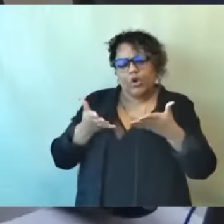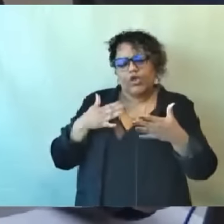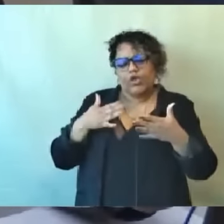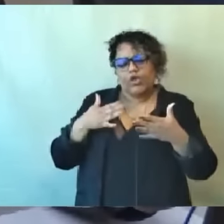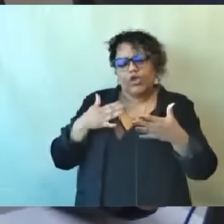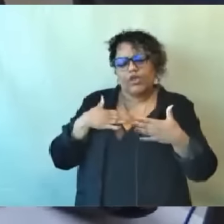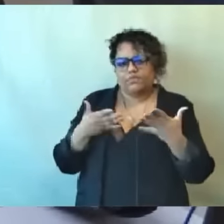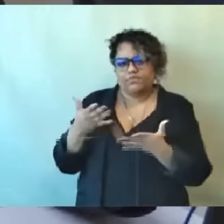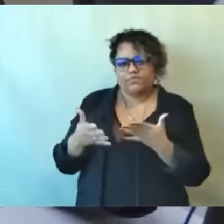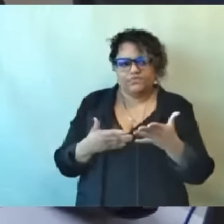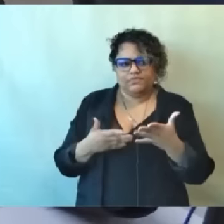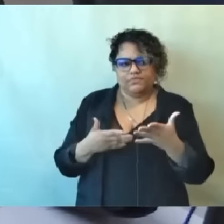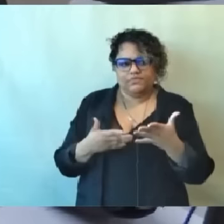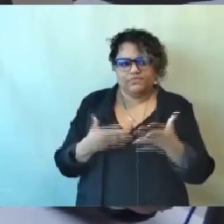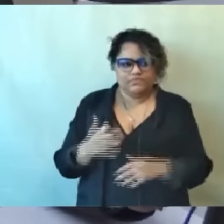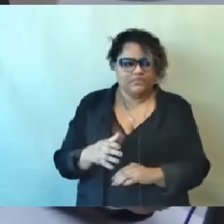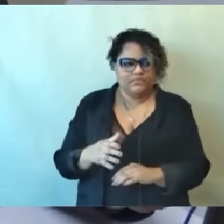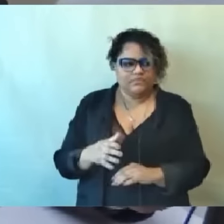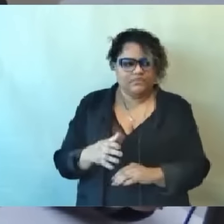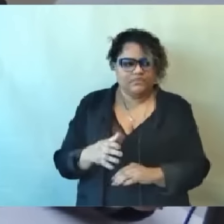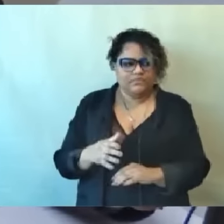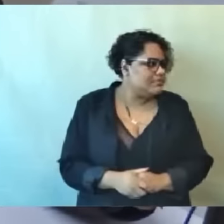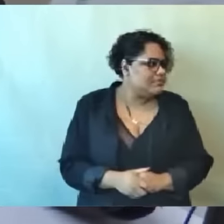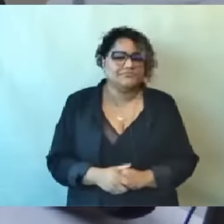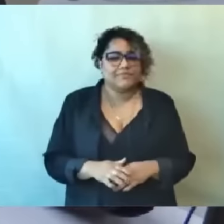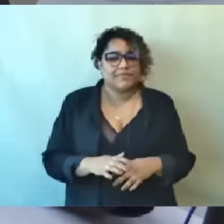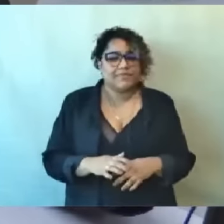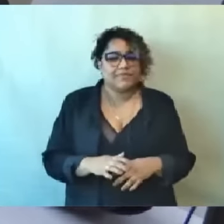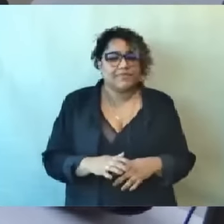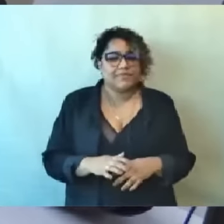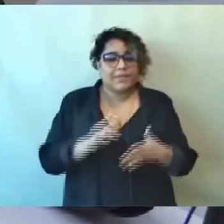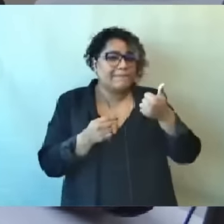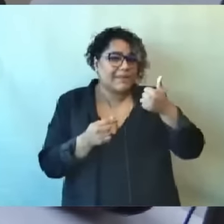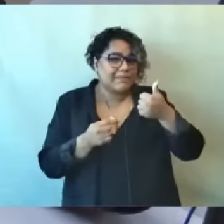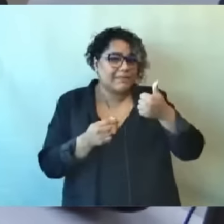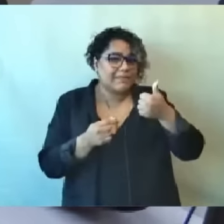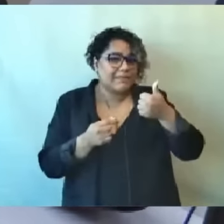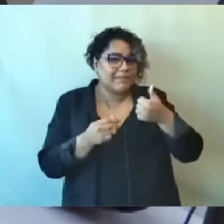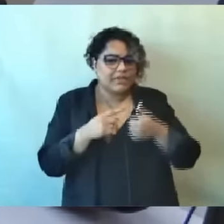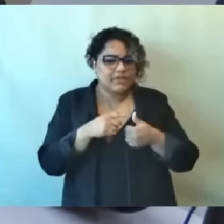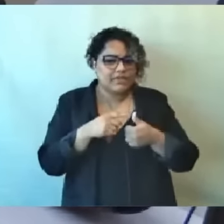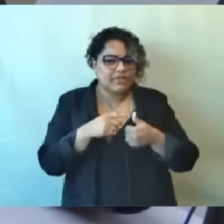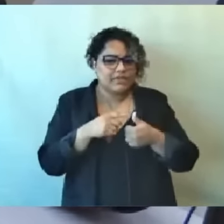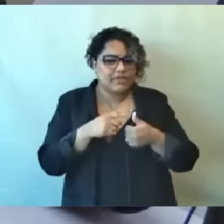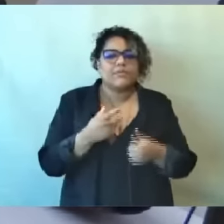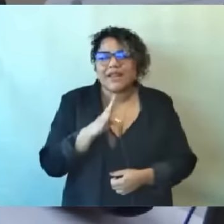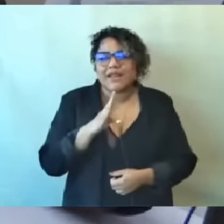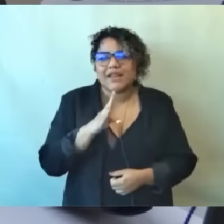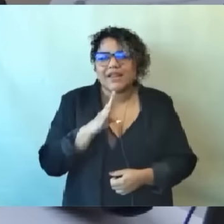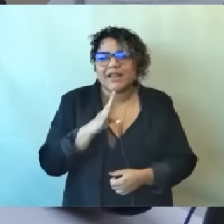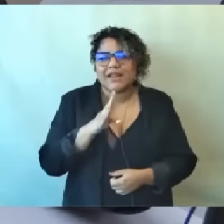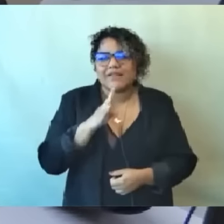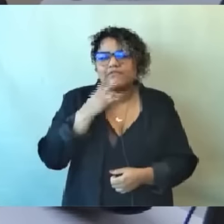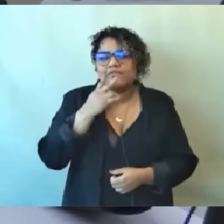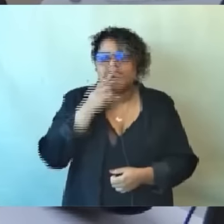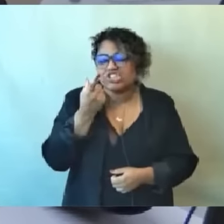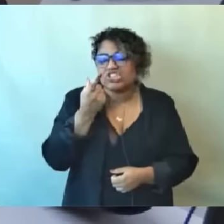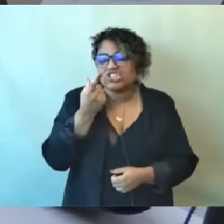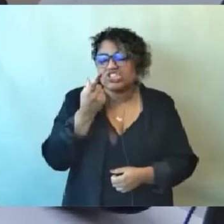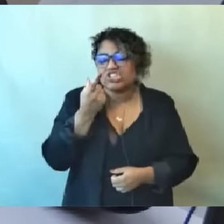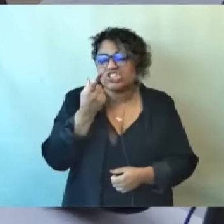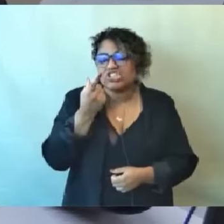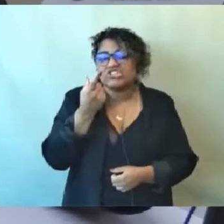O Brasil entrou na maior recessão em 2015, período pós-copa, quando Dilma Rousseff